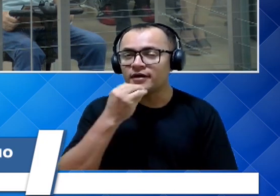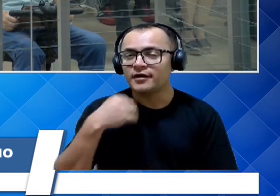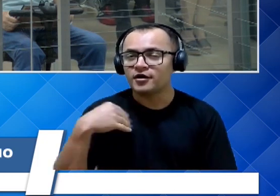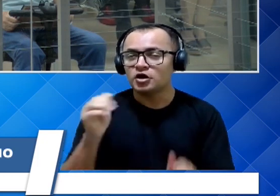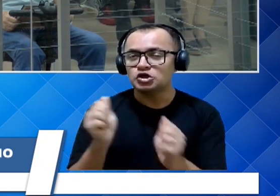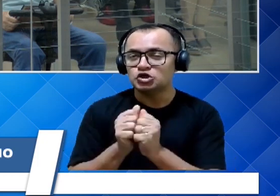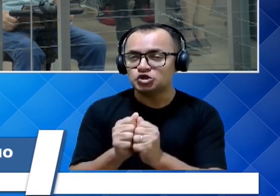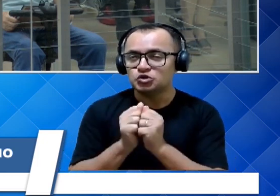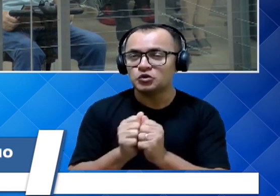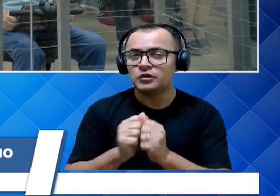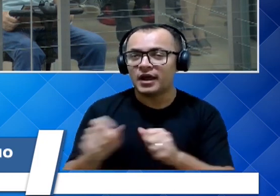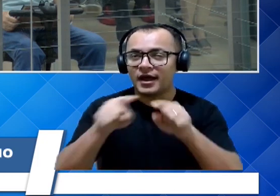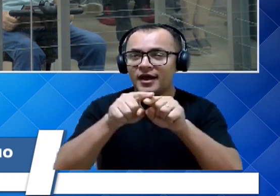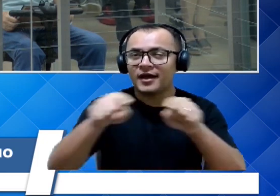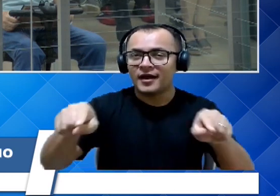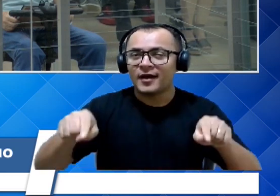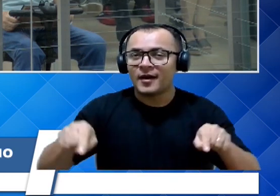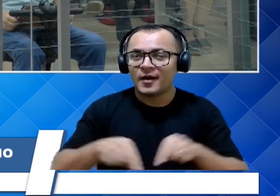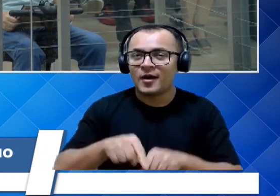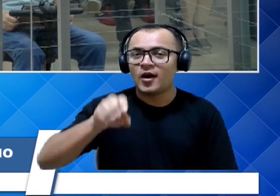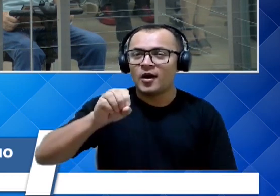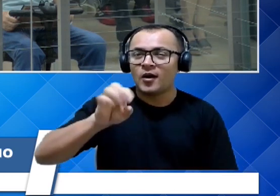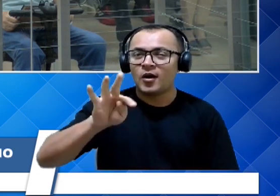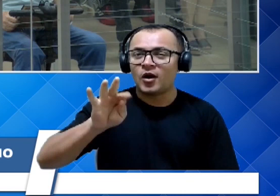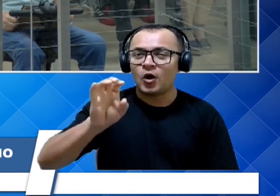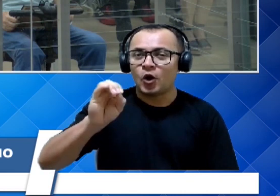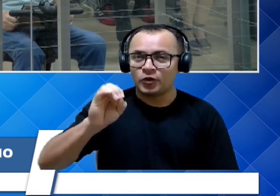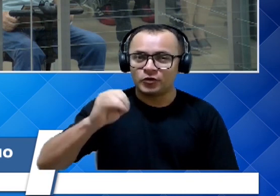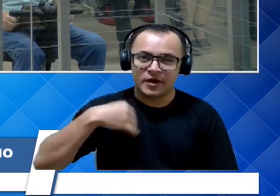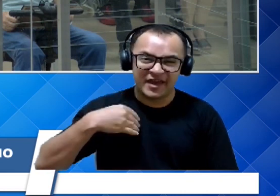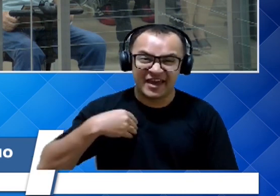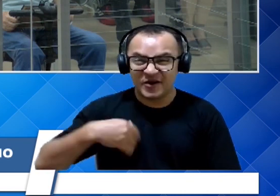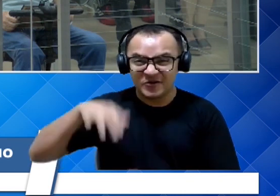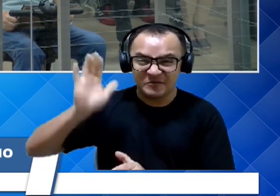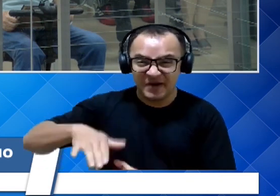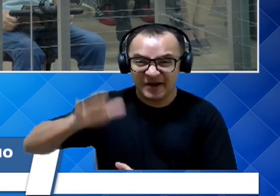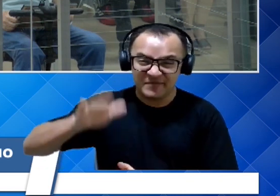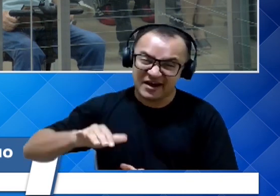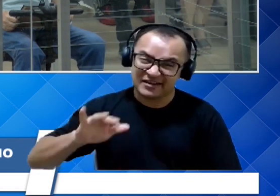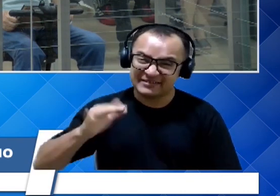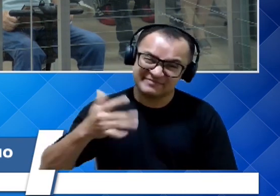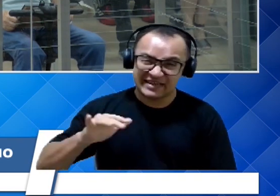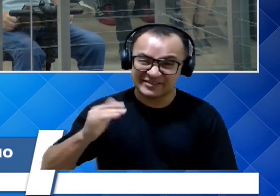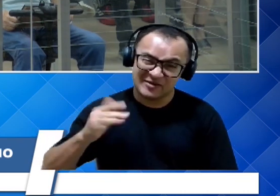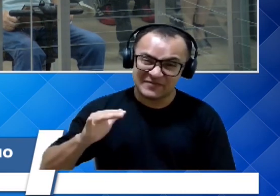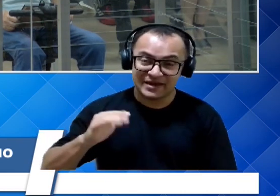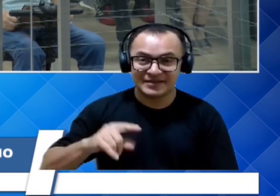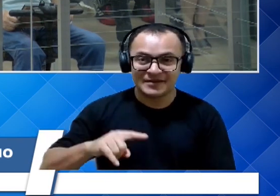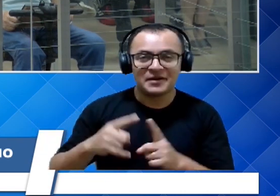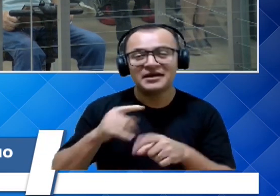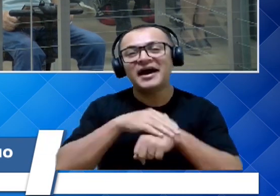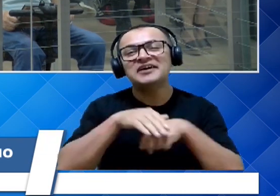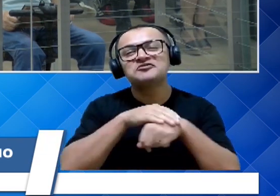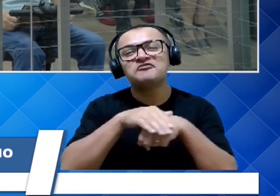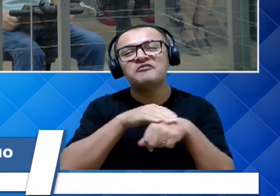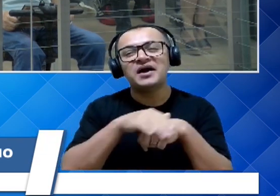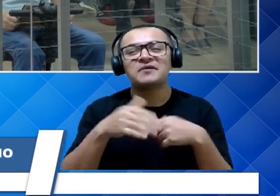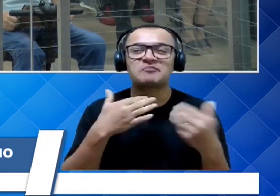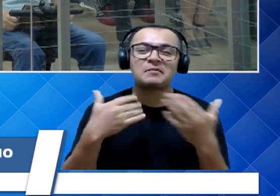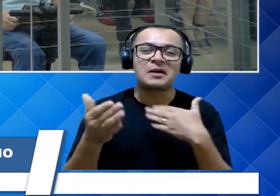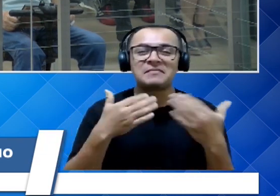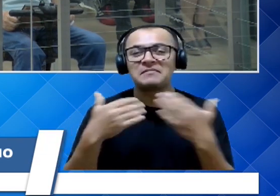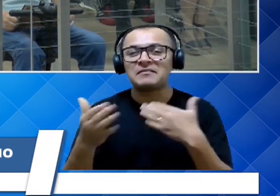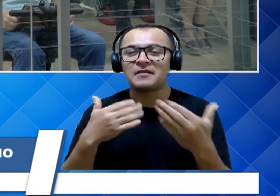do Oto. Meu basquete não é muito bom não, mas pelo menos as conversas que nós pudemos ter lá